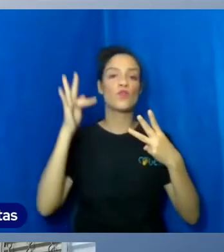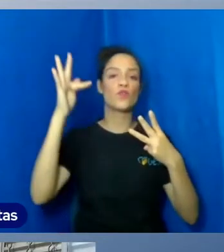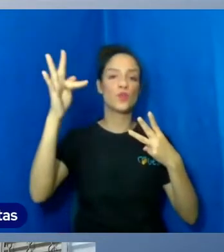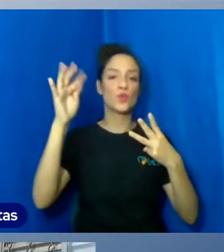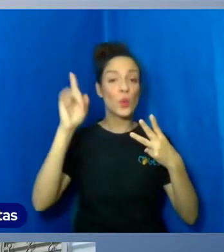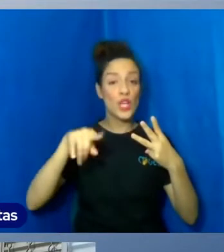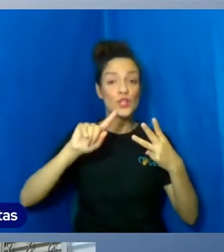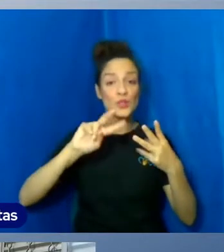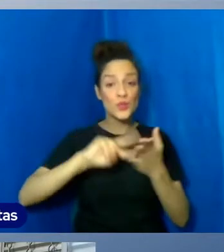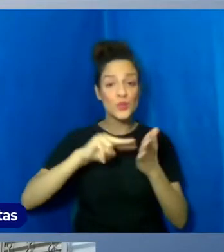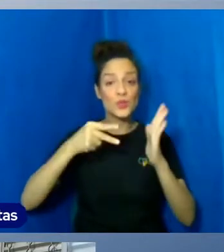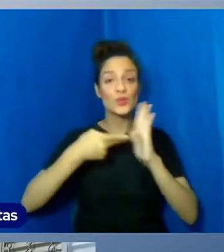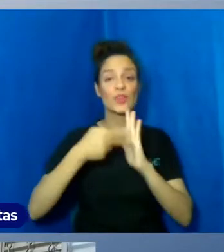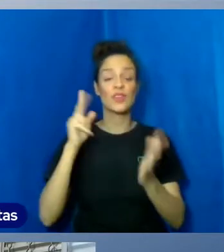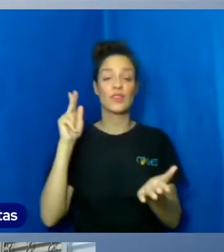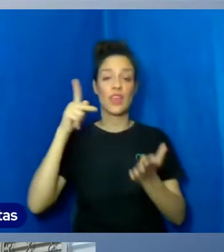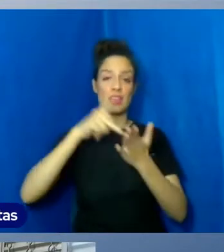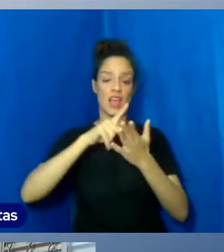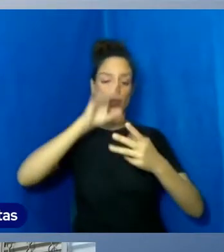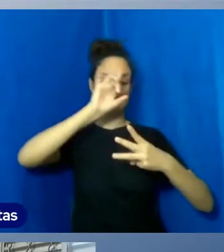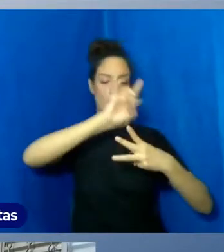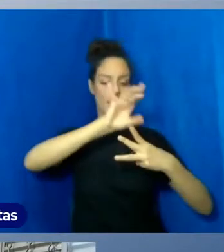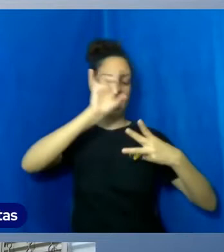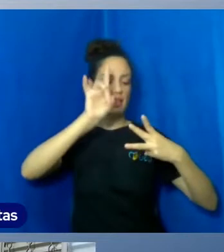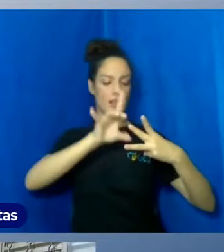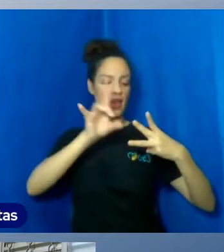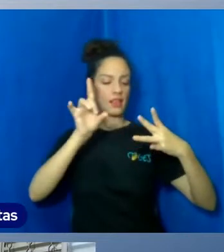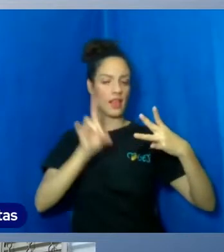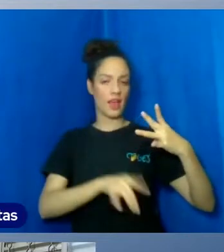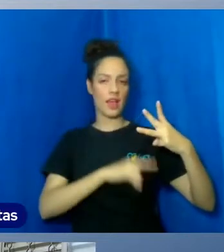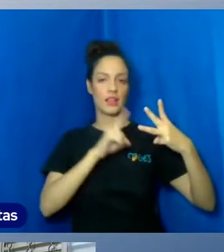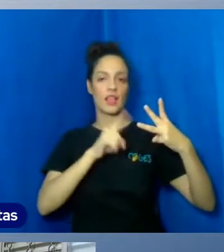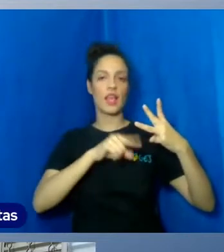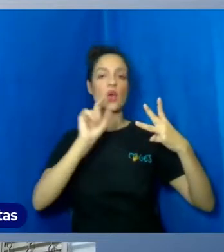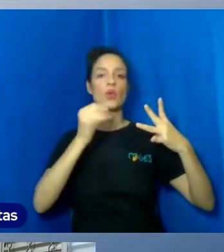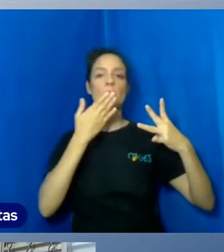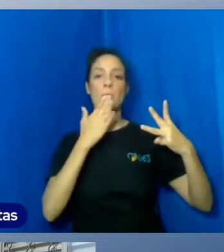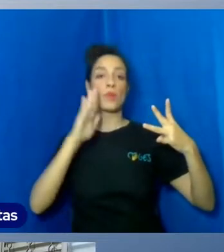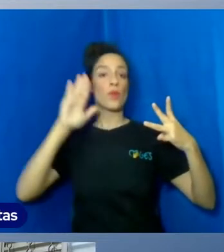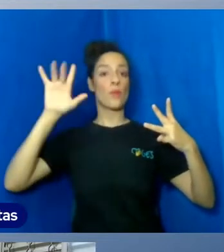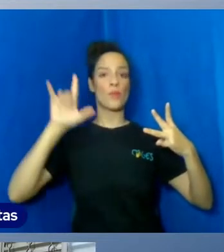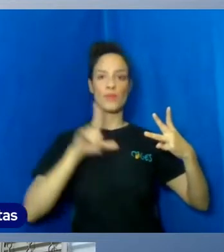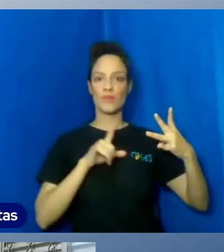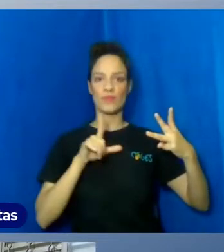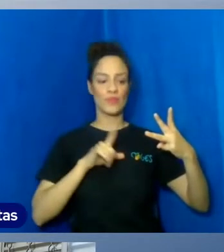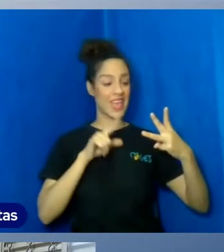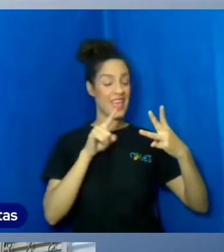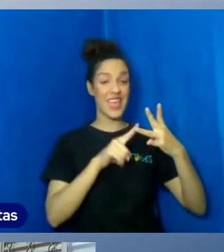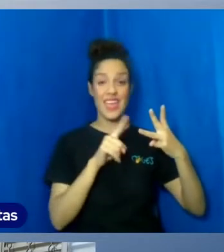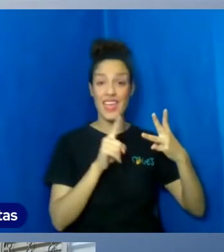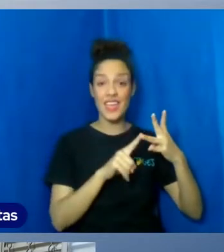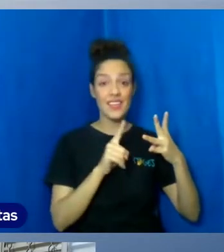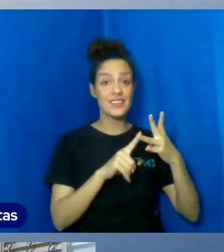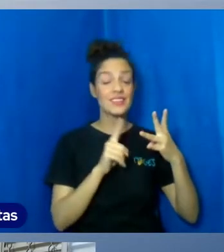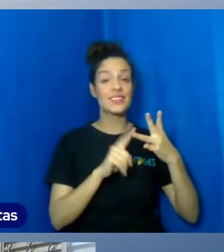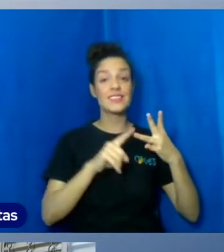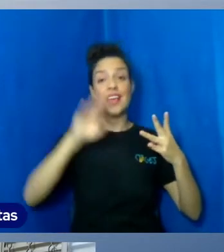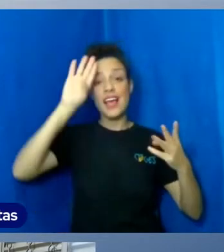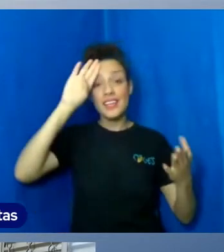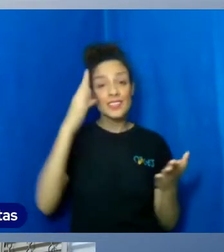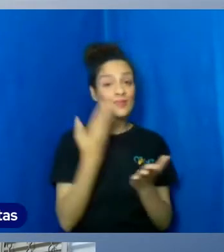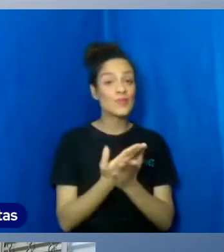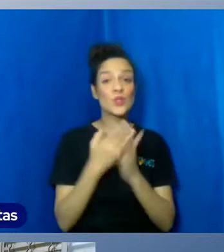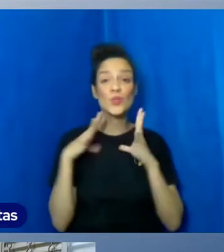A compreensão do que viria, as suas promessas, suas profecias. Eles viam tão ardentemente as certezas das suas